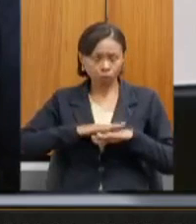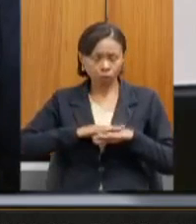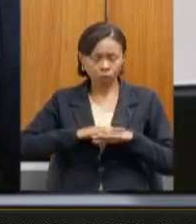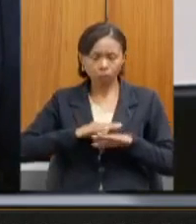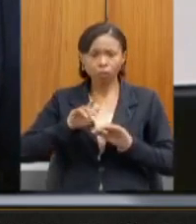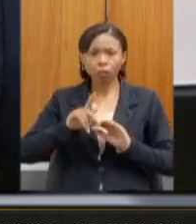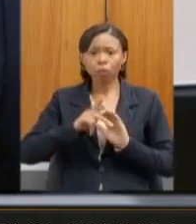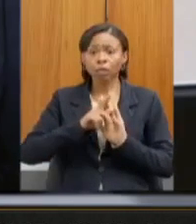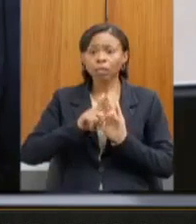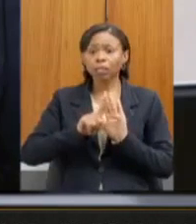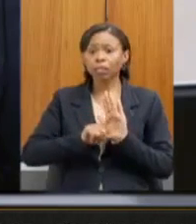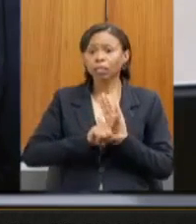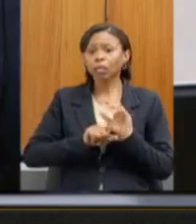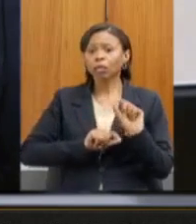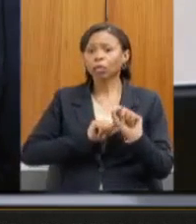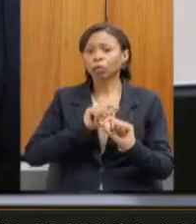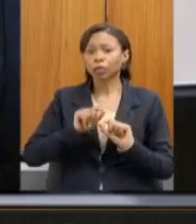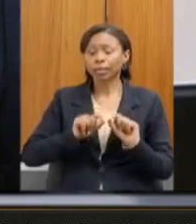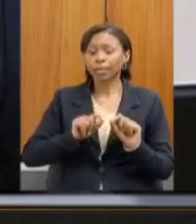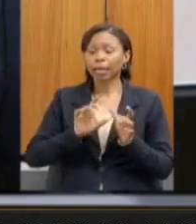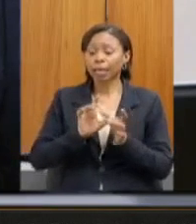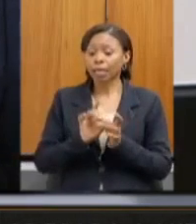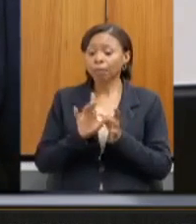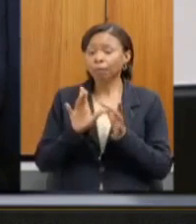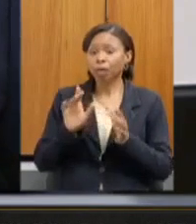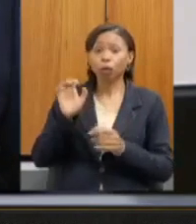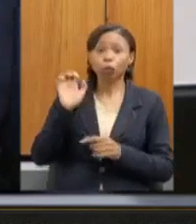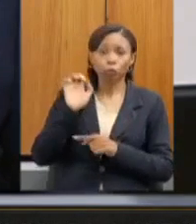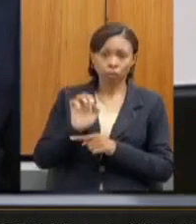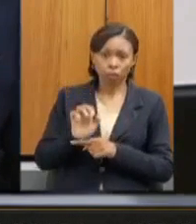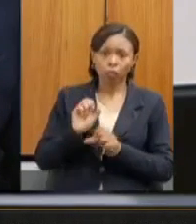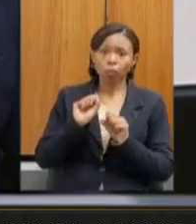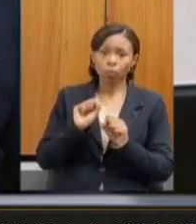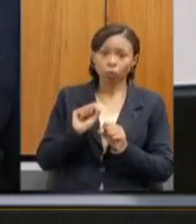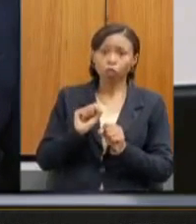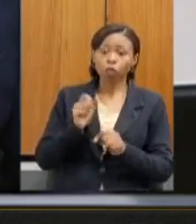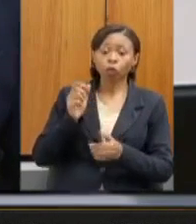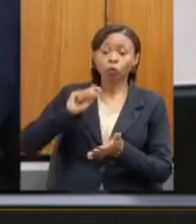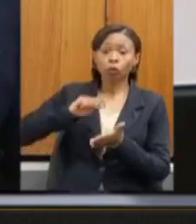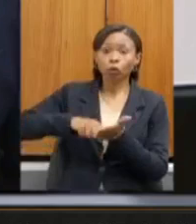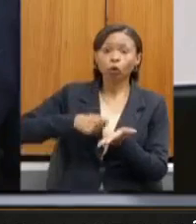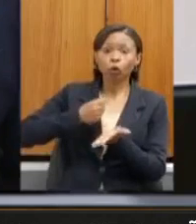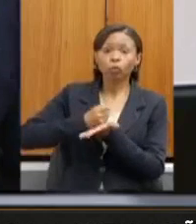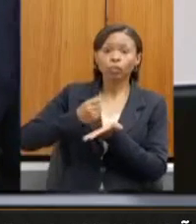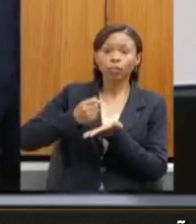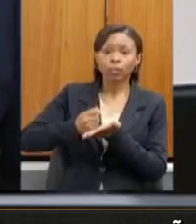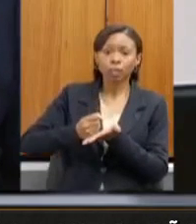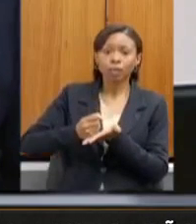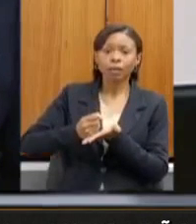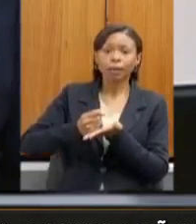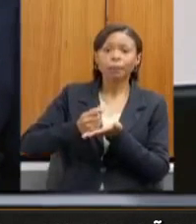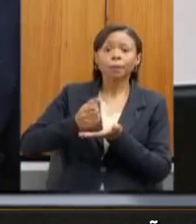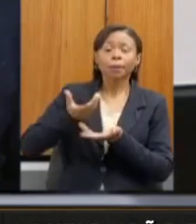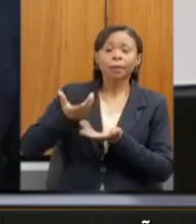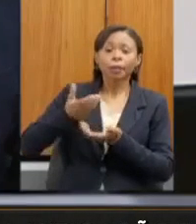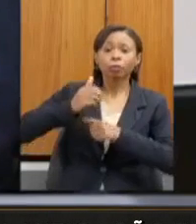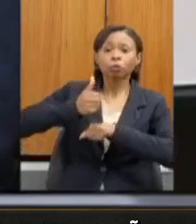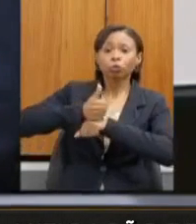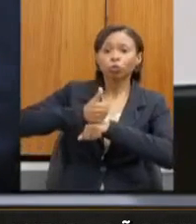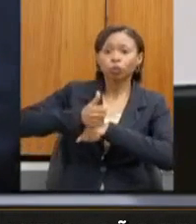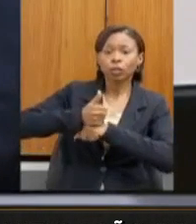o Estado a contratar brigadistas para prevenir e controlar os incêndios